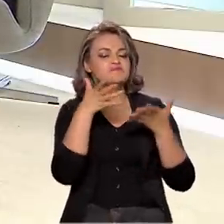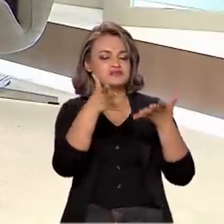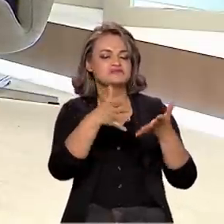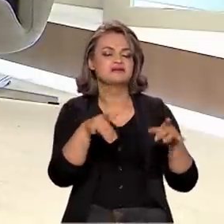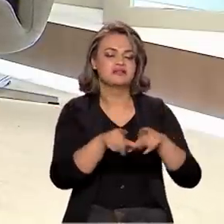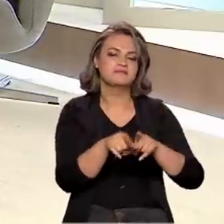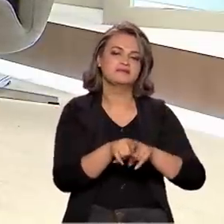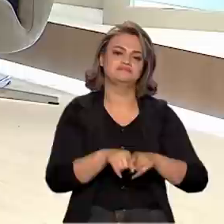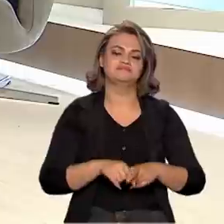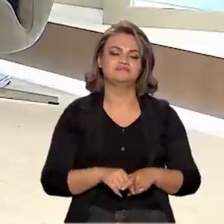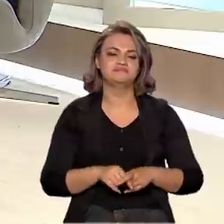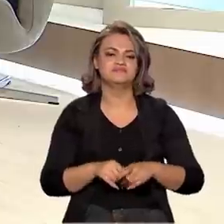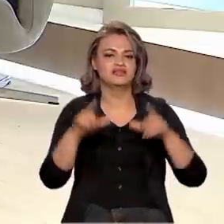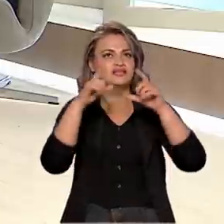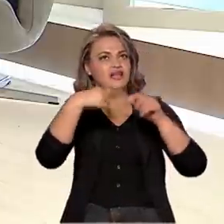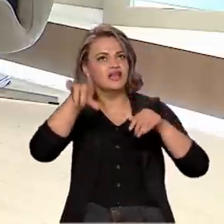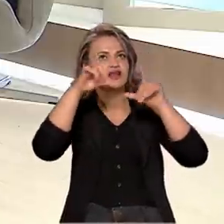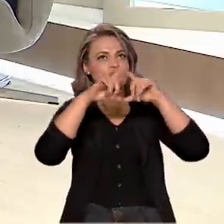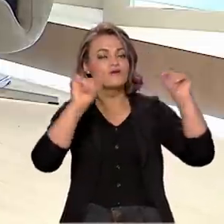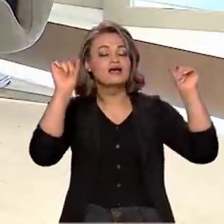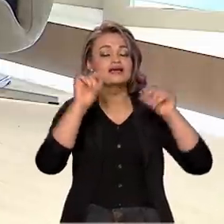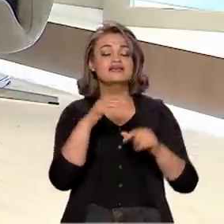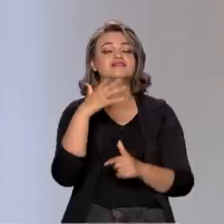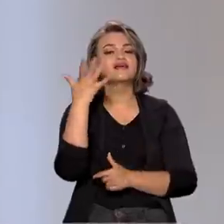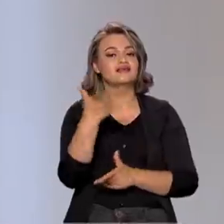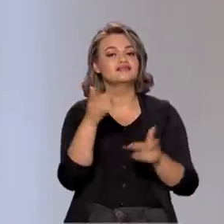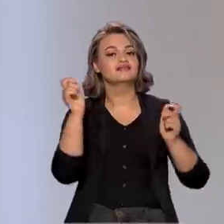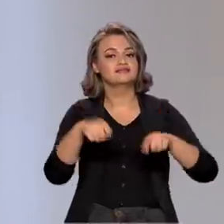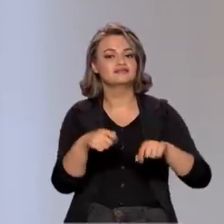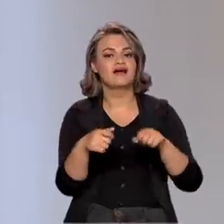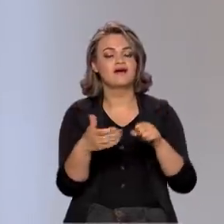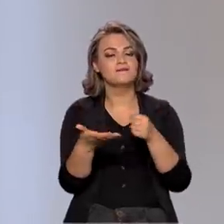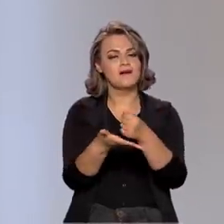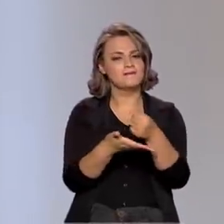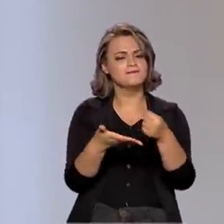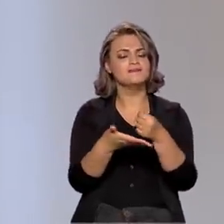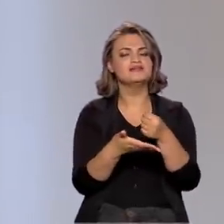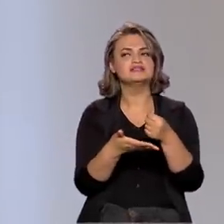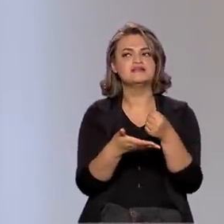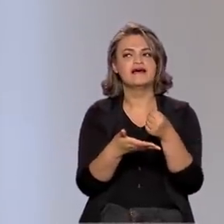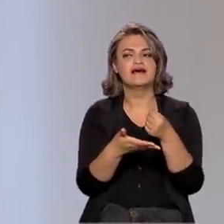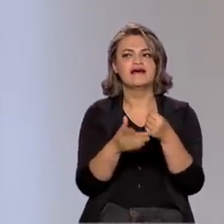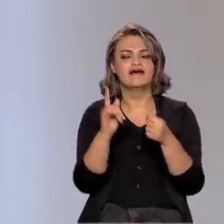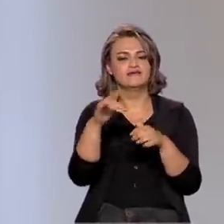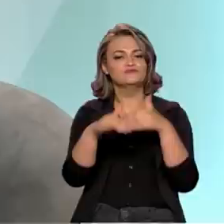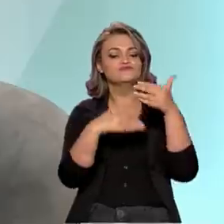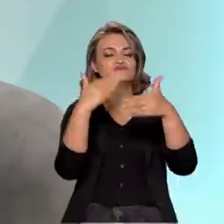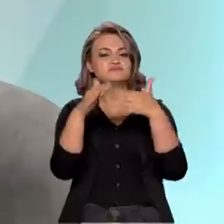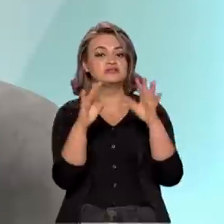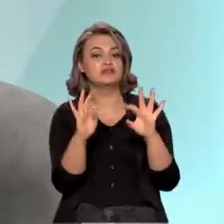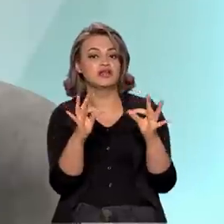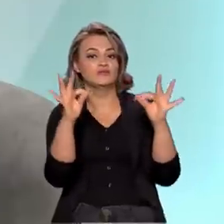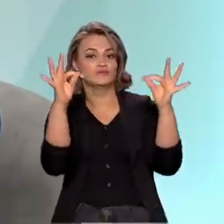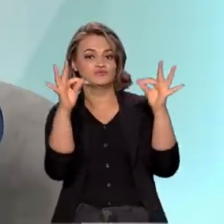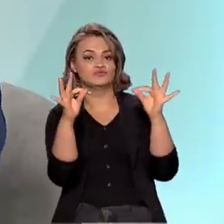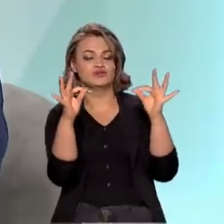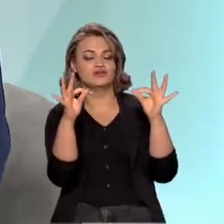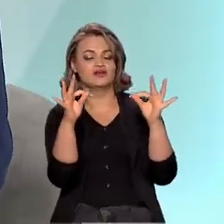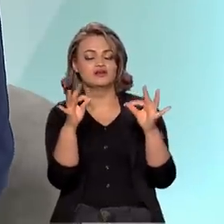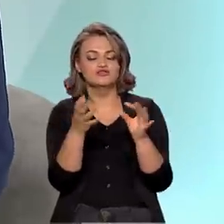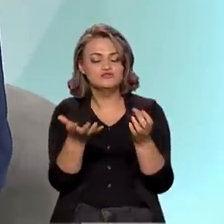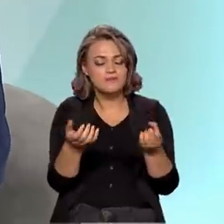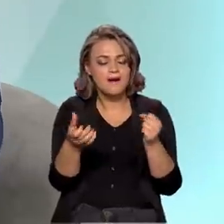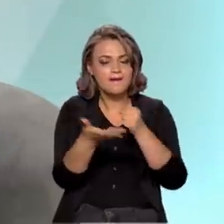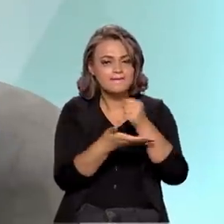missões de exploração da Lua. E ali vai servir de base também, diga-se de passagem, o desenvolvimento das tecnologias de uma